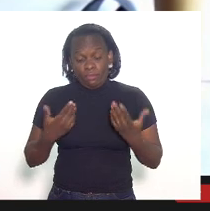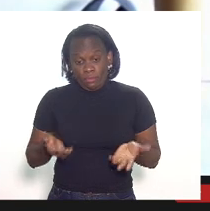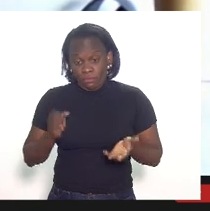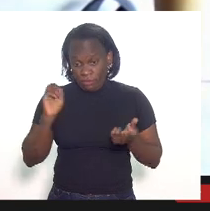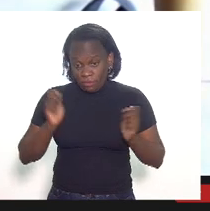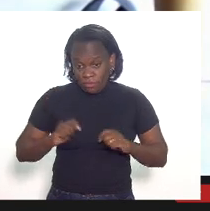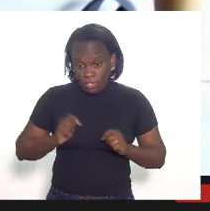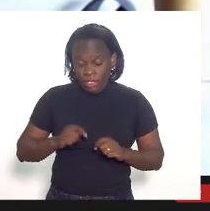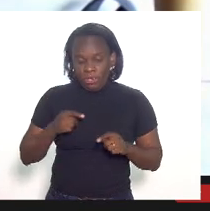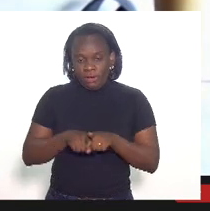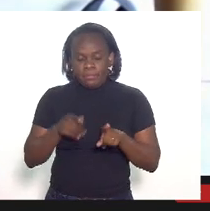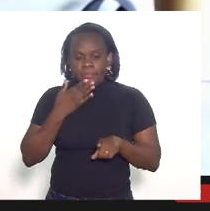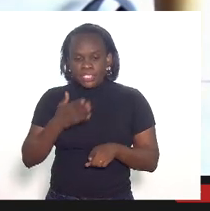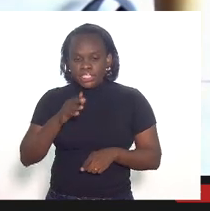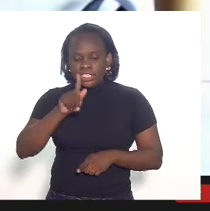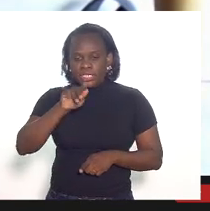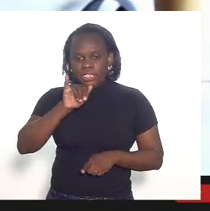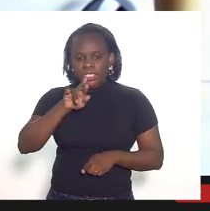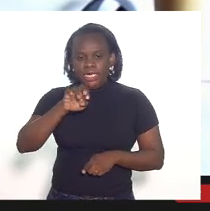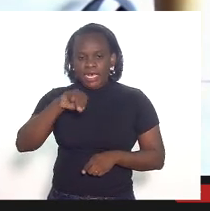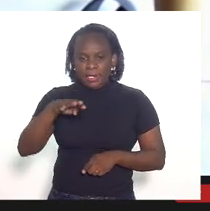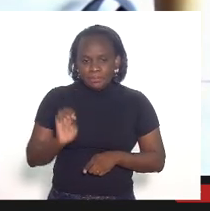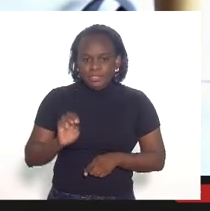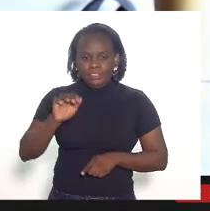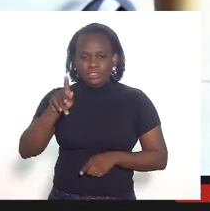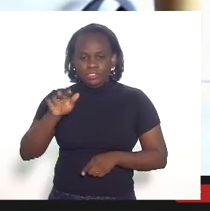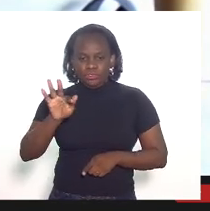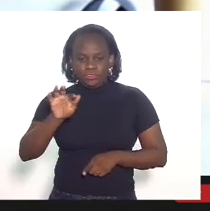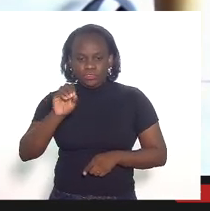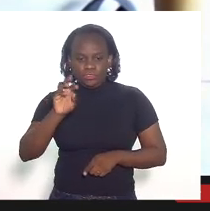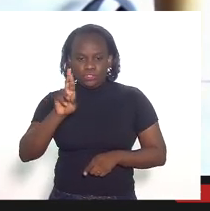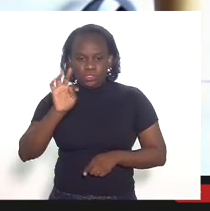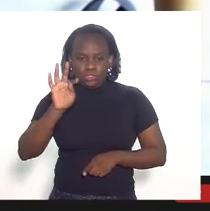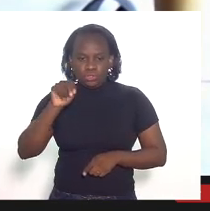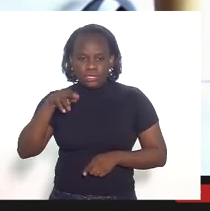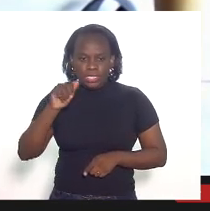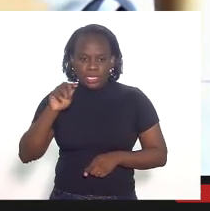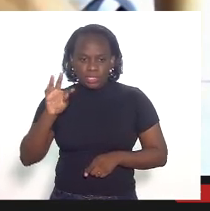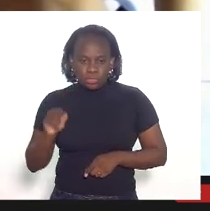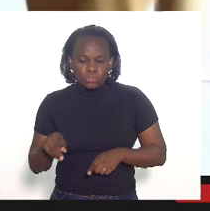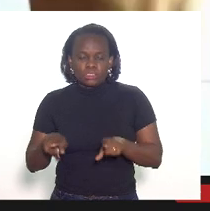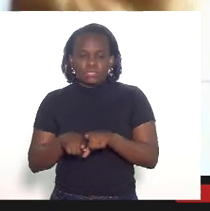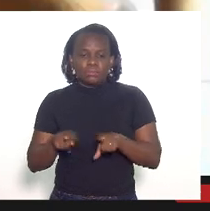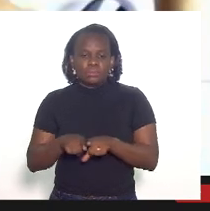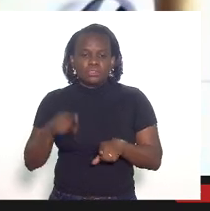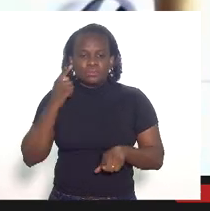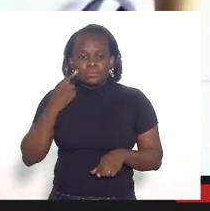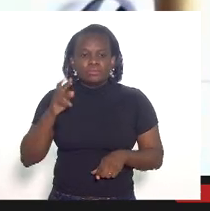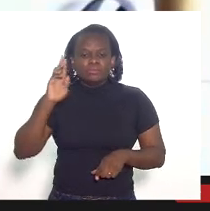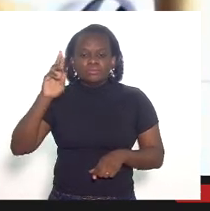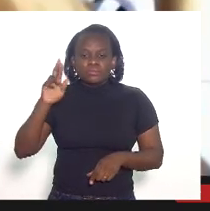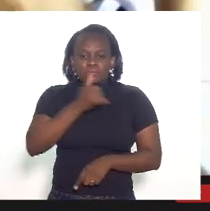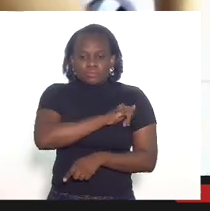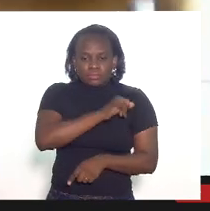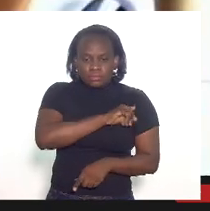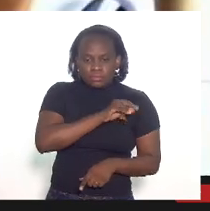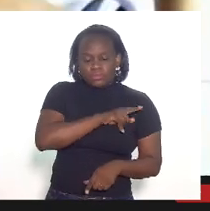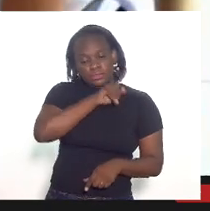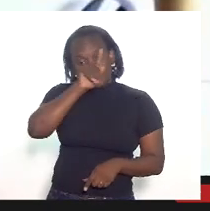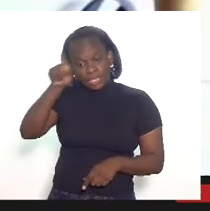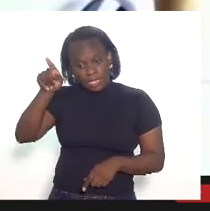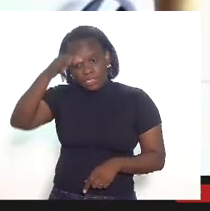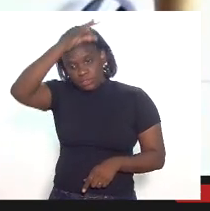possível doutor Graeme Messez doutor Fortunato ver também o correspondente do Rio do Espírito